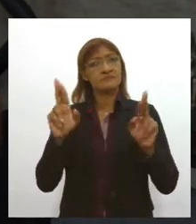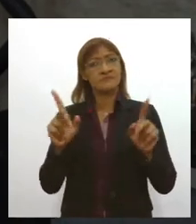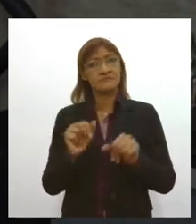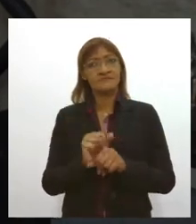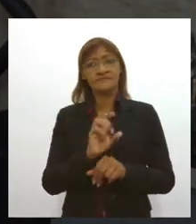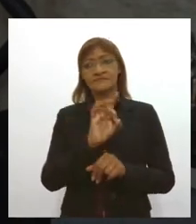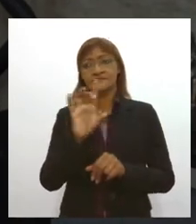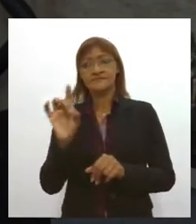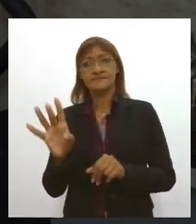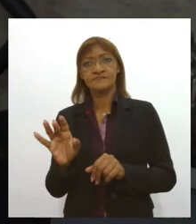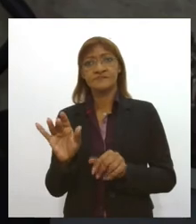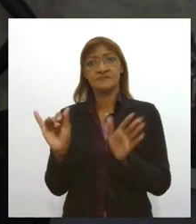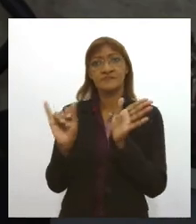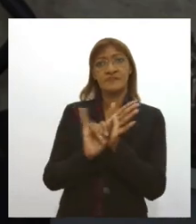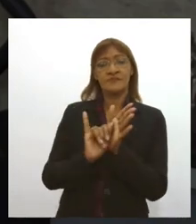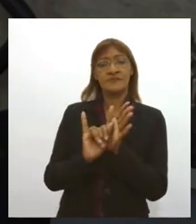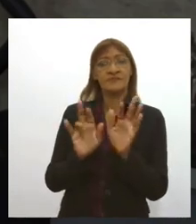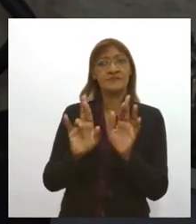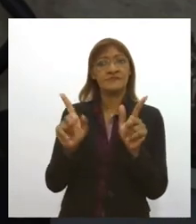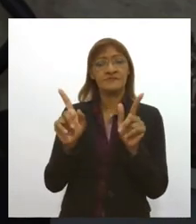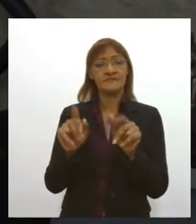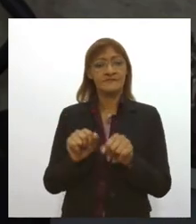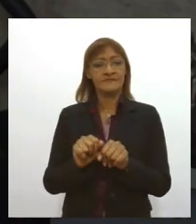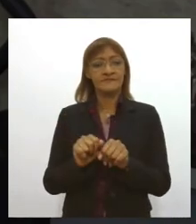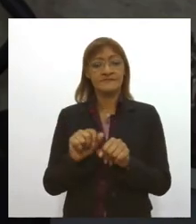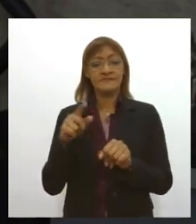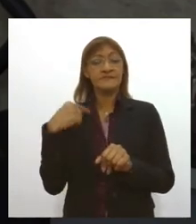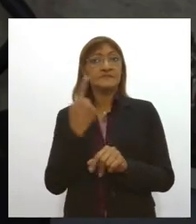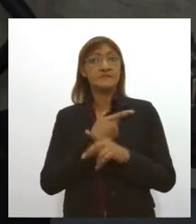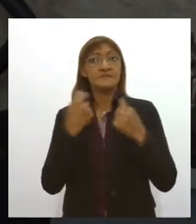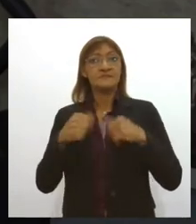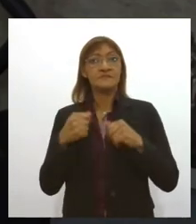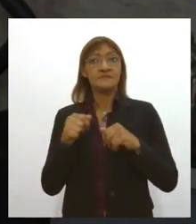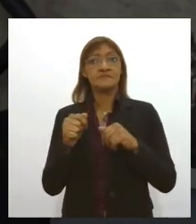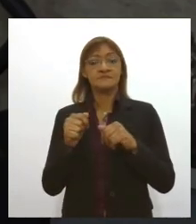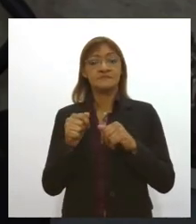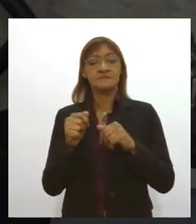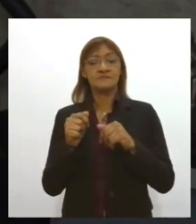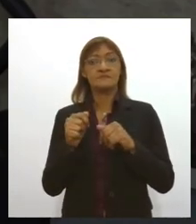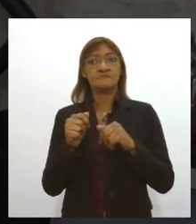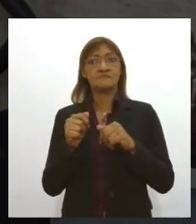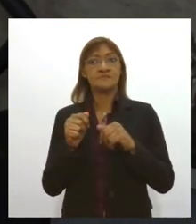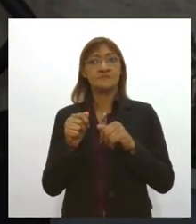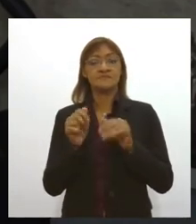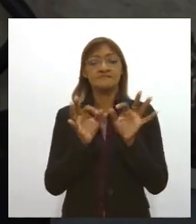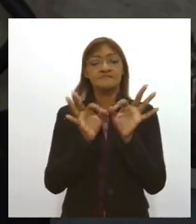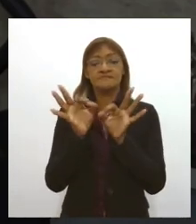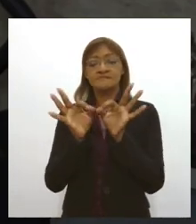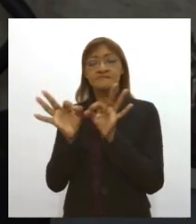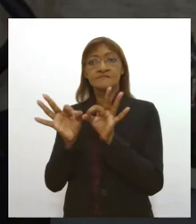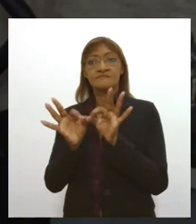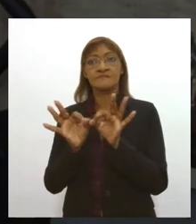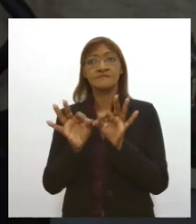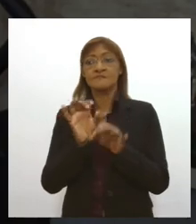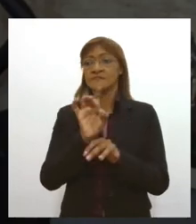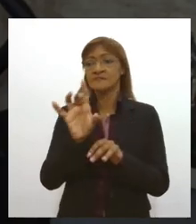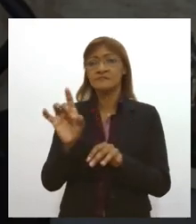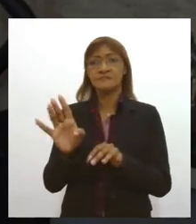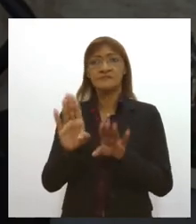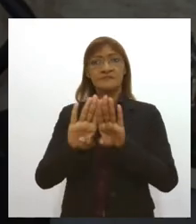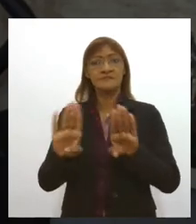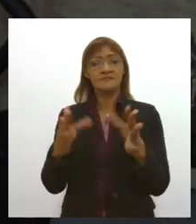precisamos encontrar uma forma média adequada para que ele lide com cada pessoa do jeito que ela é